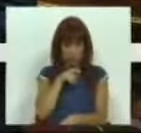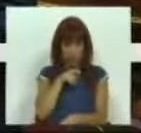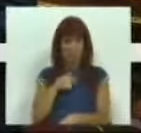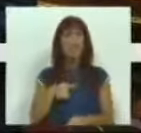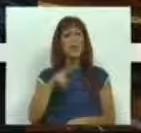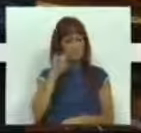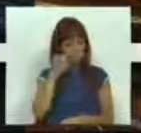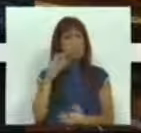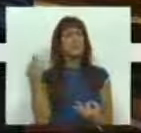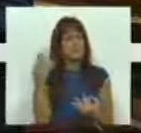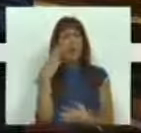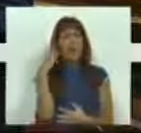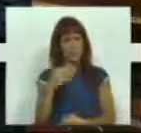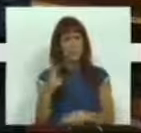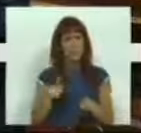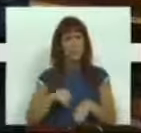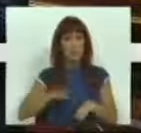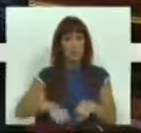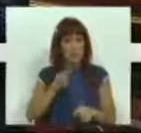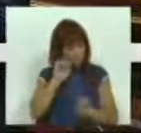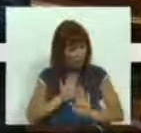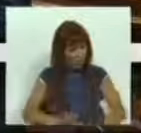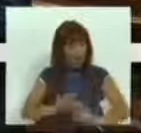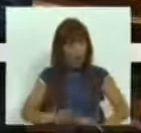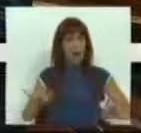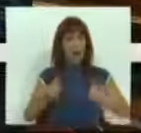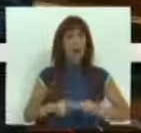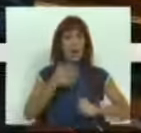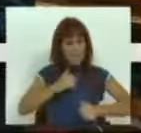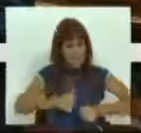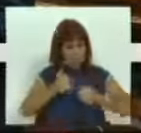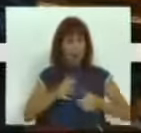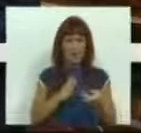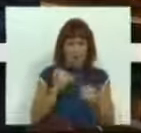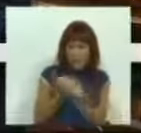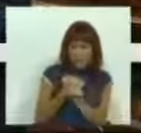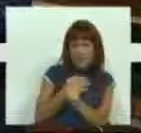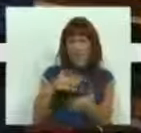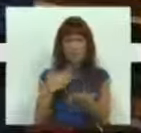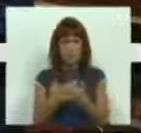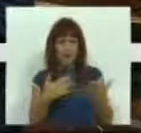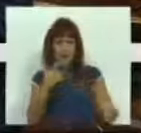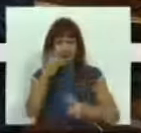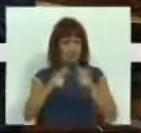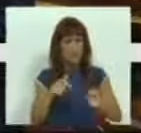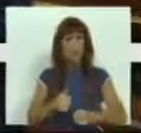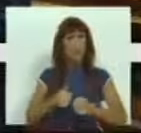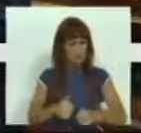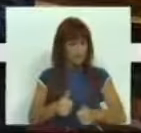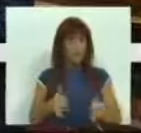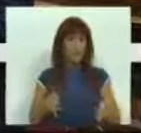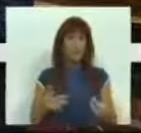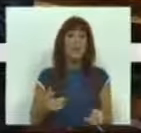Pugnando, naturalmente, pela sua manutenção e pela melhoria do serviço prestado às populações.